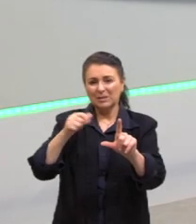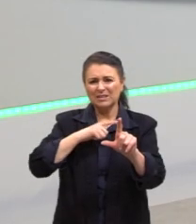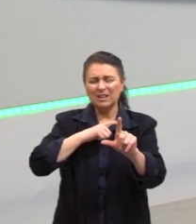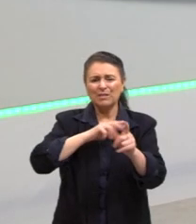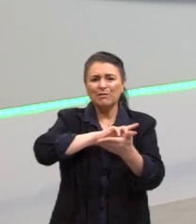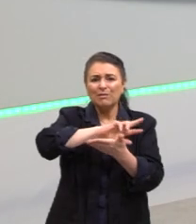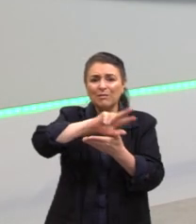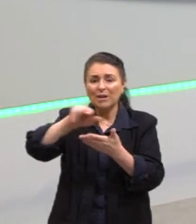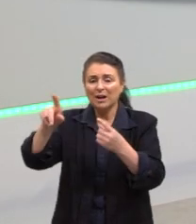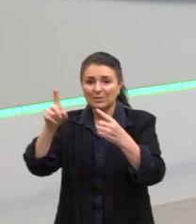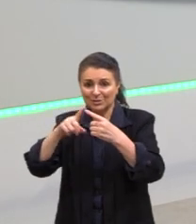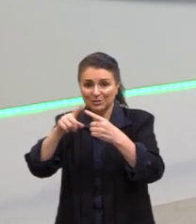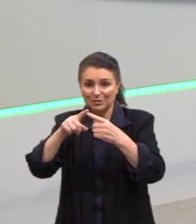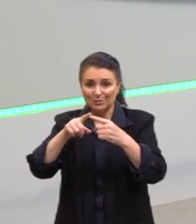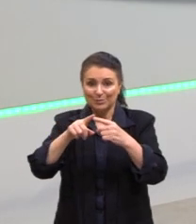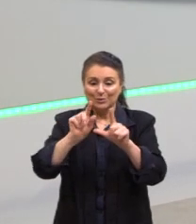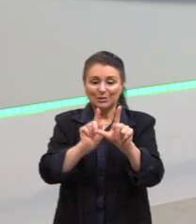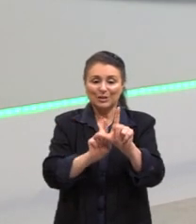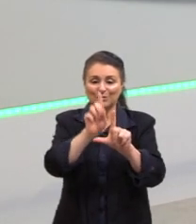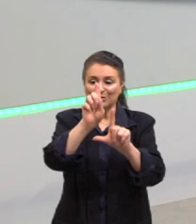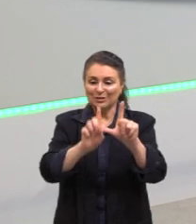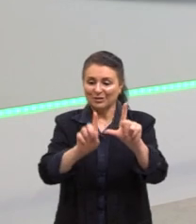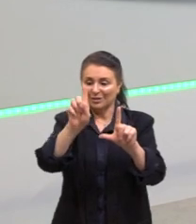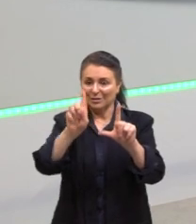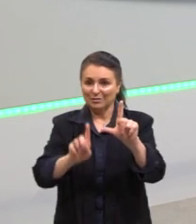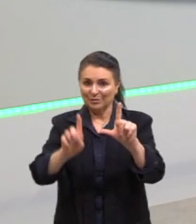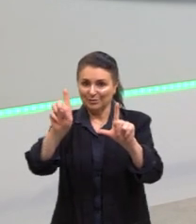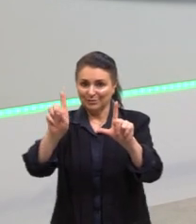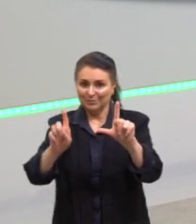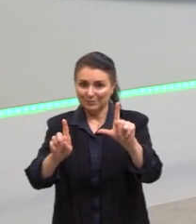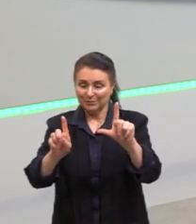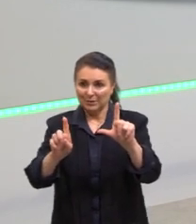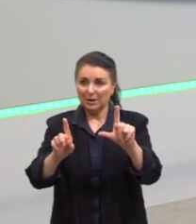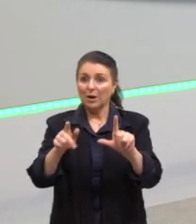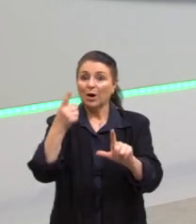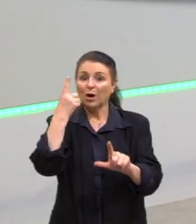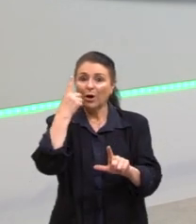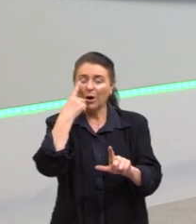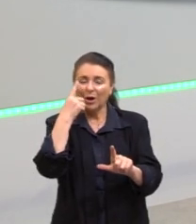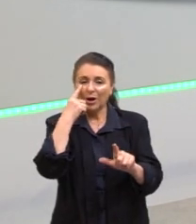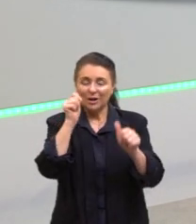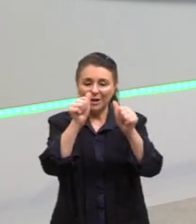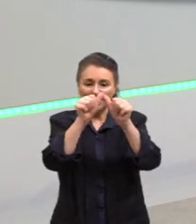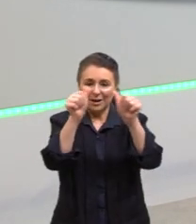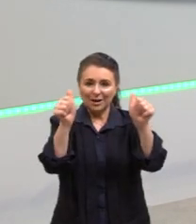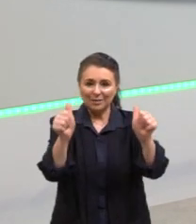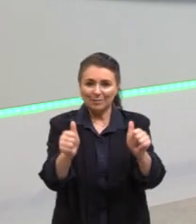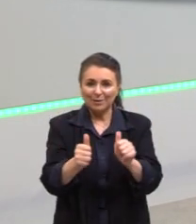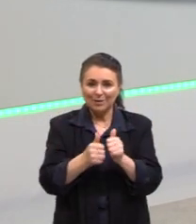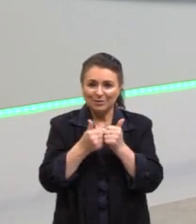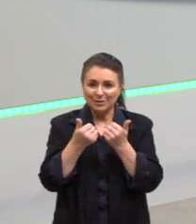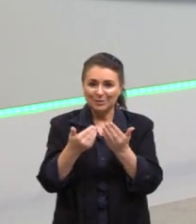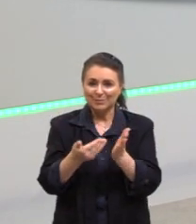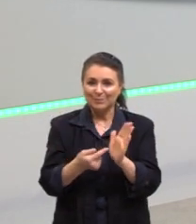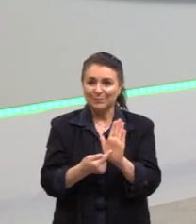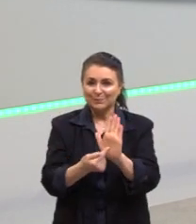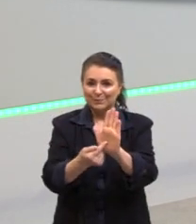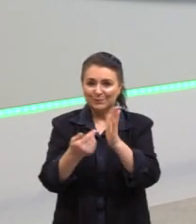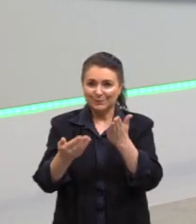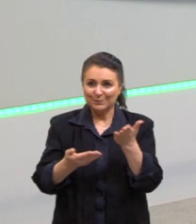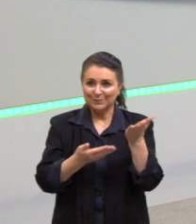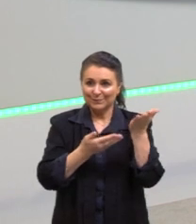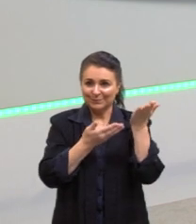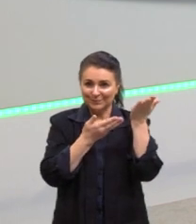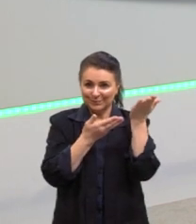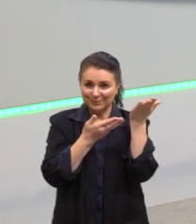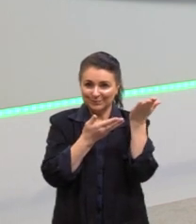são diversos tipos de gráficos. E eu trouxe aqui uma imagem para mostrar para vocês, mais ou menos, né, os tipos de gráficos que